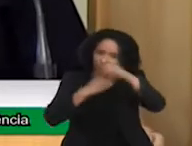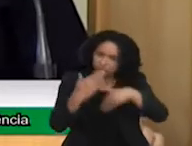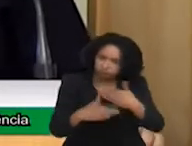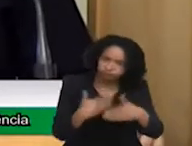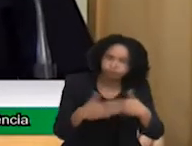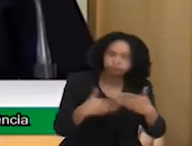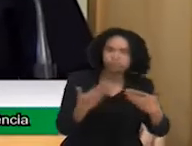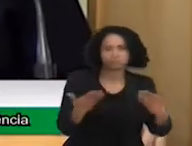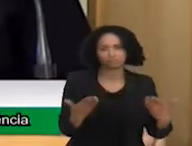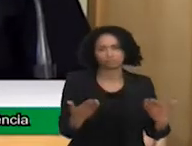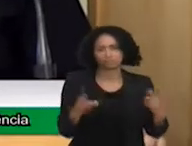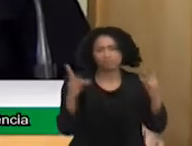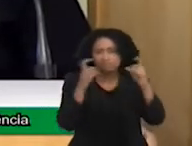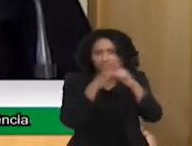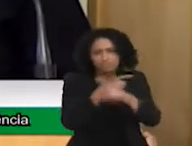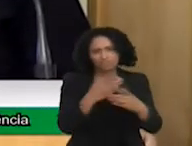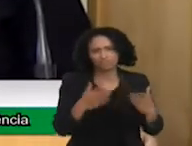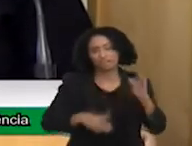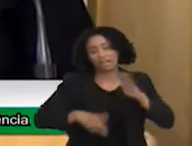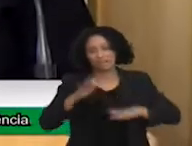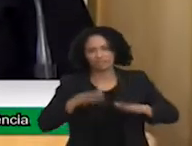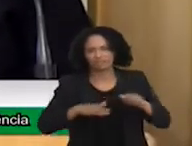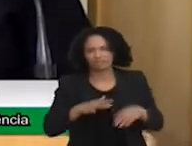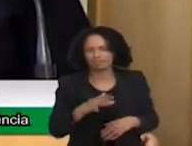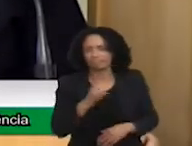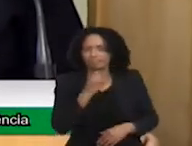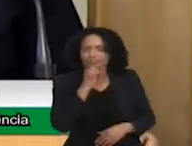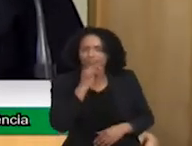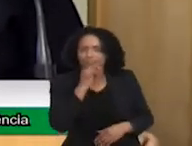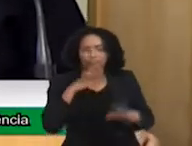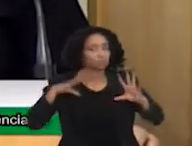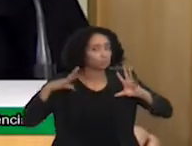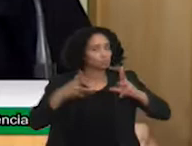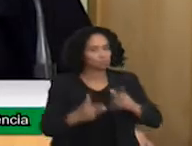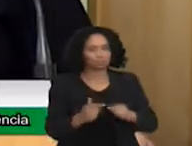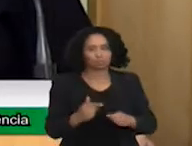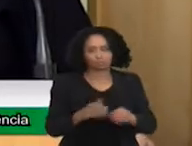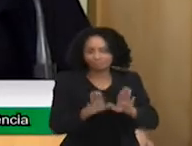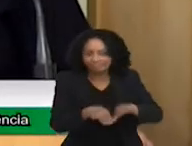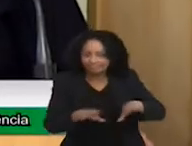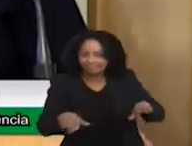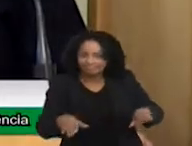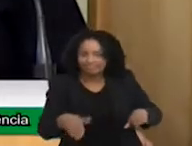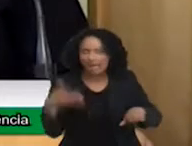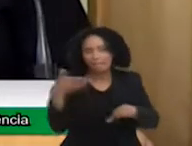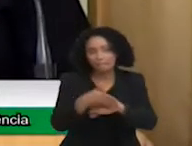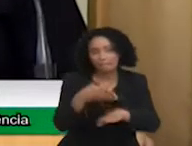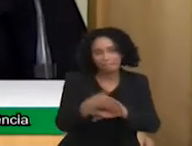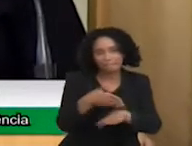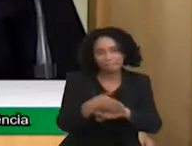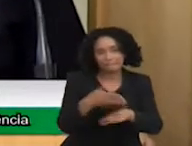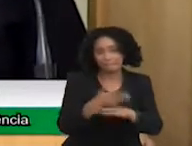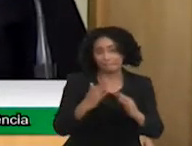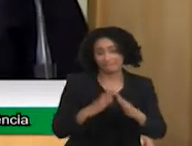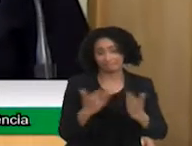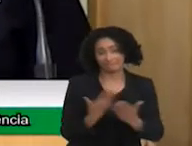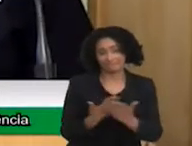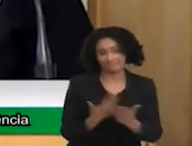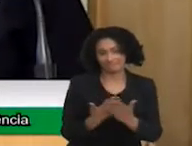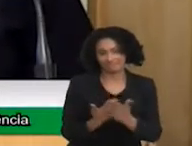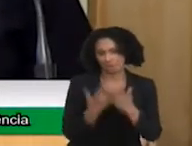Então, não adianta estar todo mundo na escola regular, com o direito de ter currículo regular, se a gente não tem